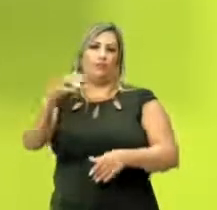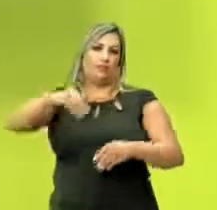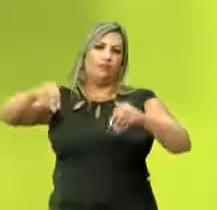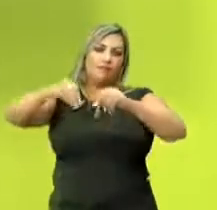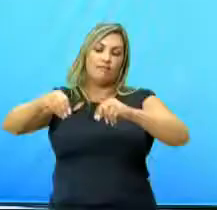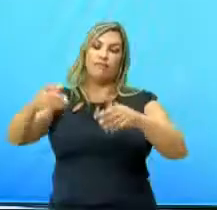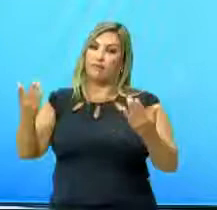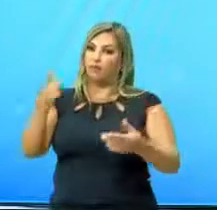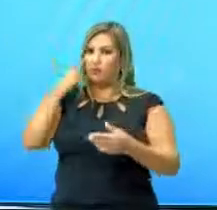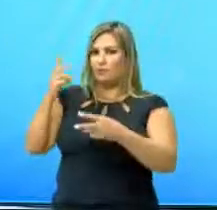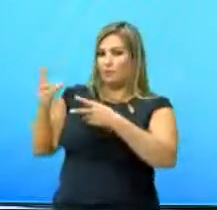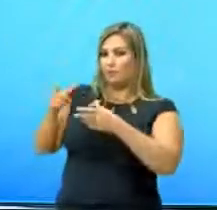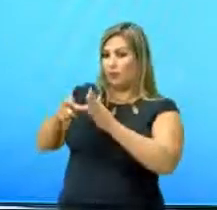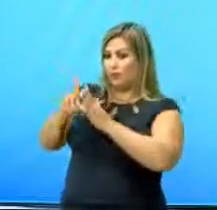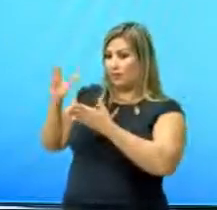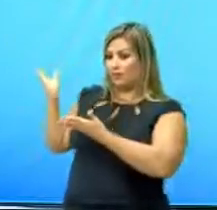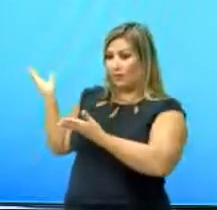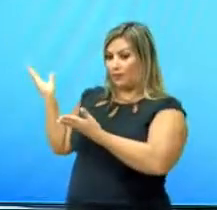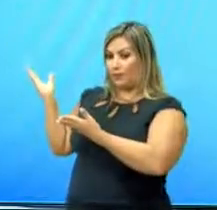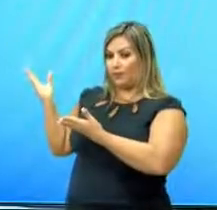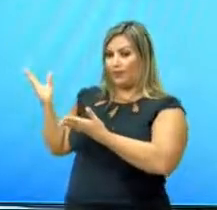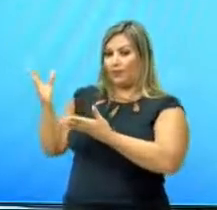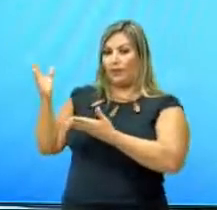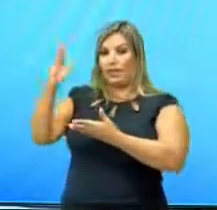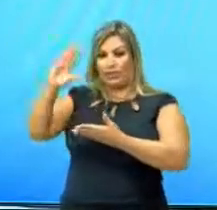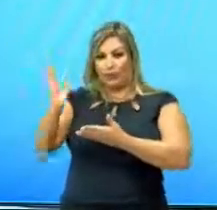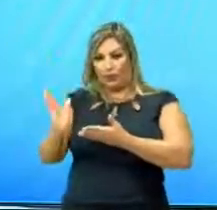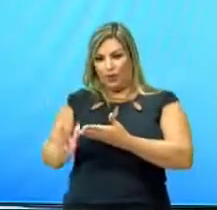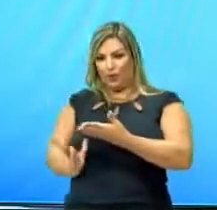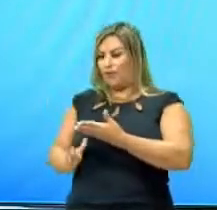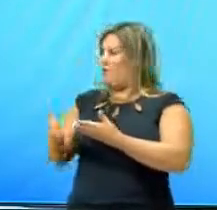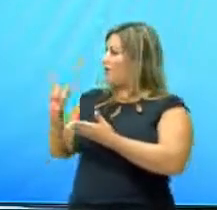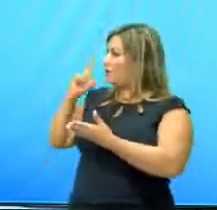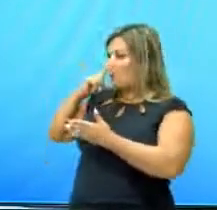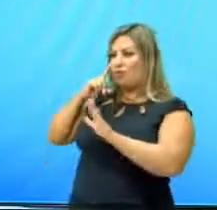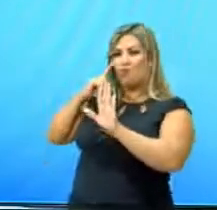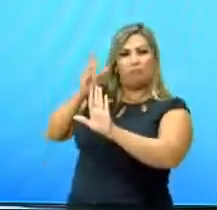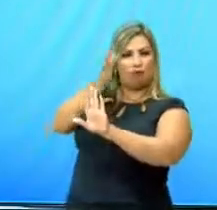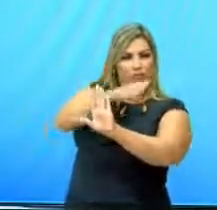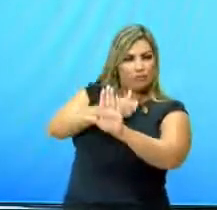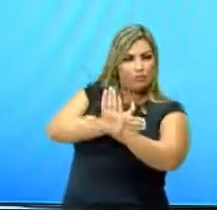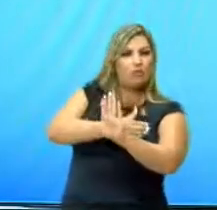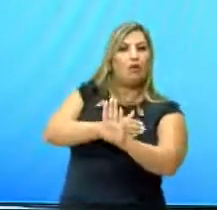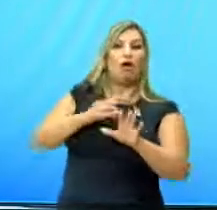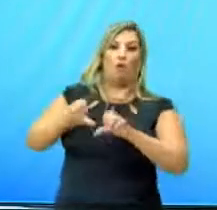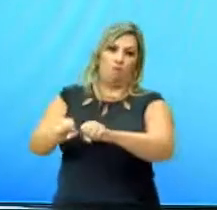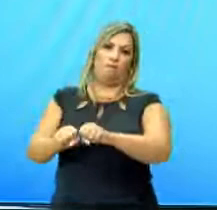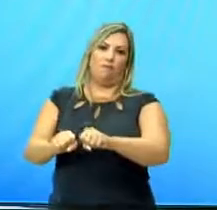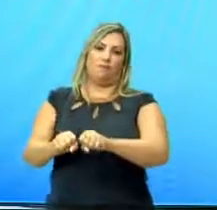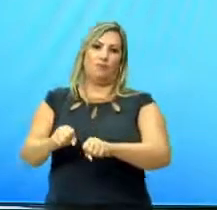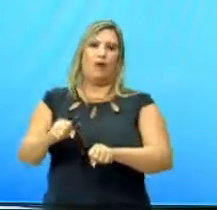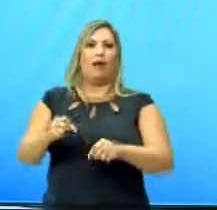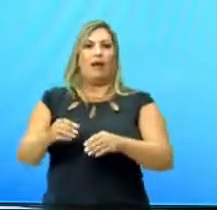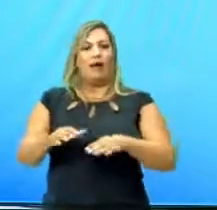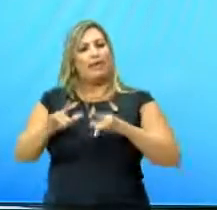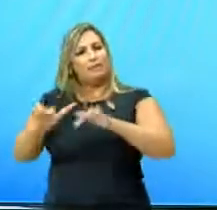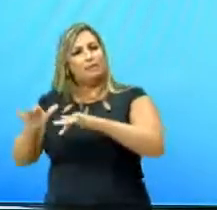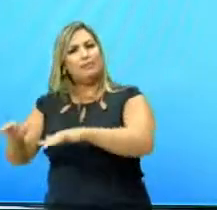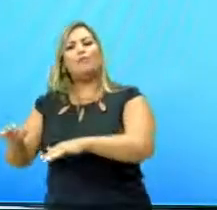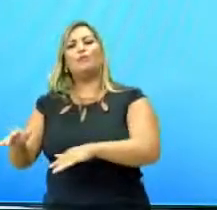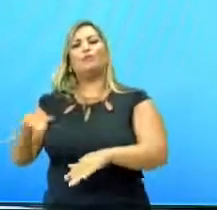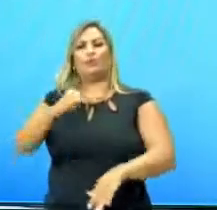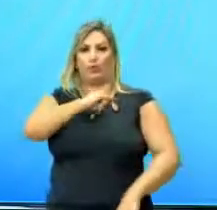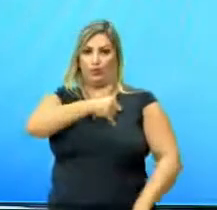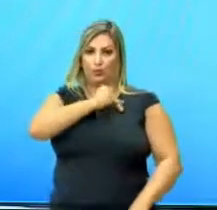Aliás, como vocês viram antes, só esse litoral que era ocupado. Depois, com as missões jesuítas, nós temos a região